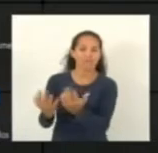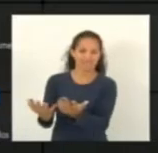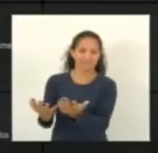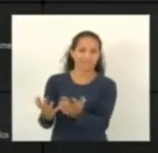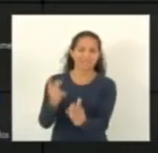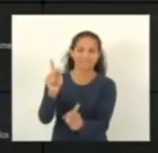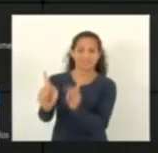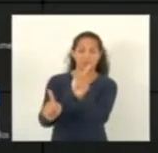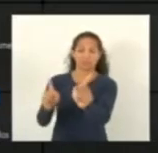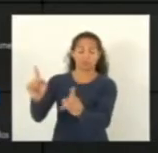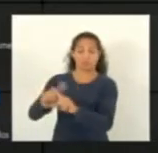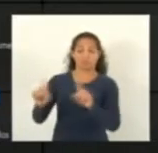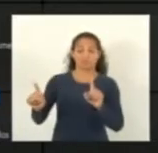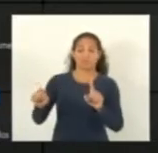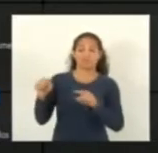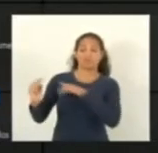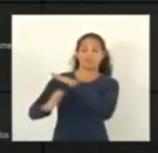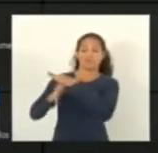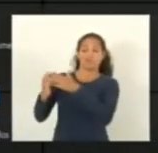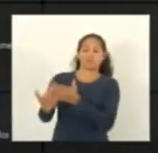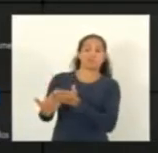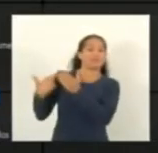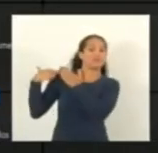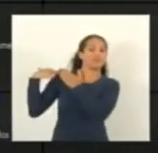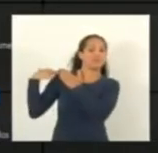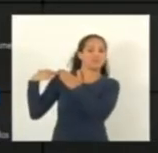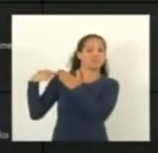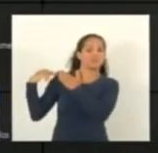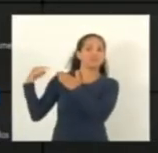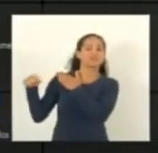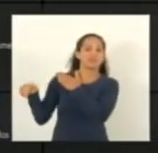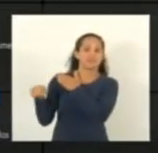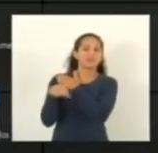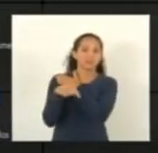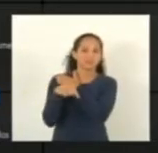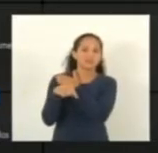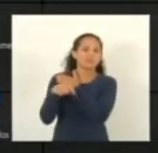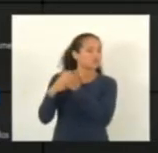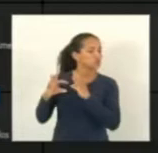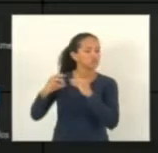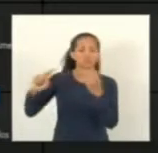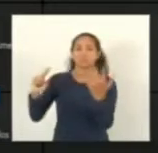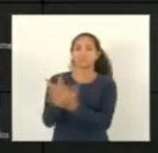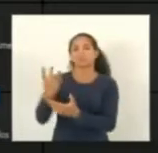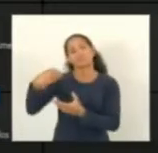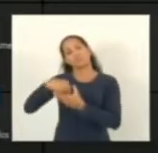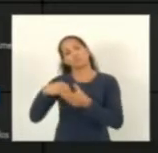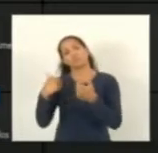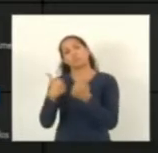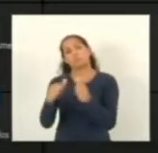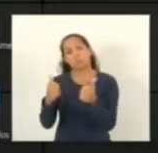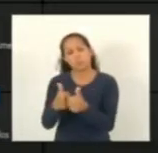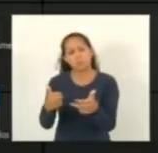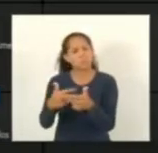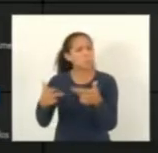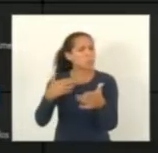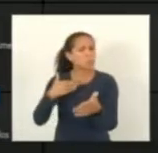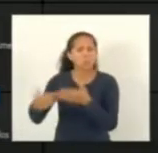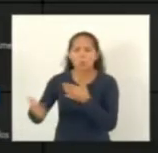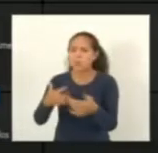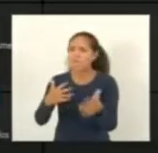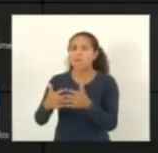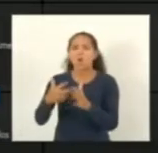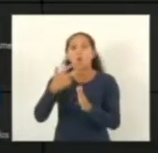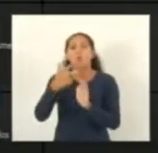quem dispõe desse serviço, transporte coletivo ou qualquer outro, é, sim, responsável por tudo que aconteça ali, inclusive crimes contra o